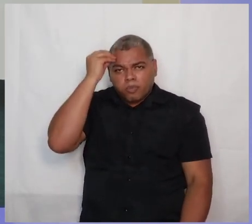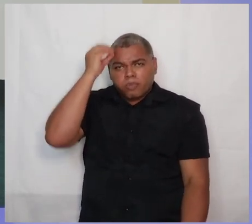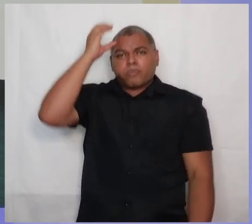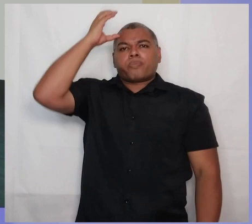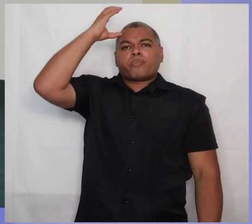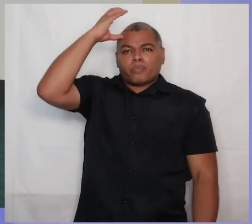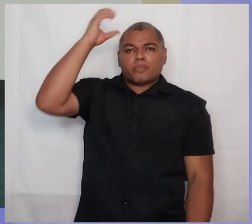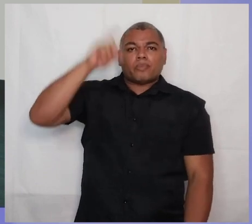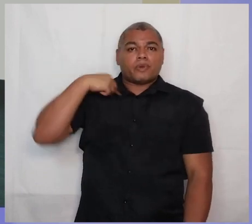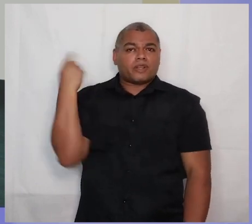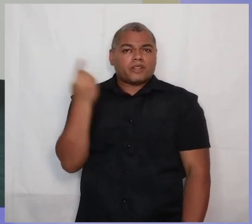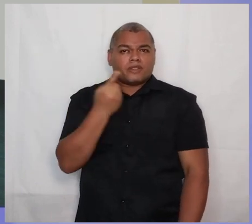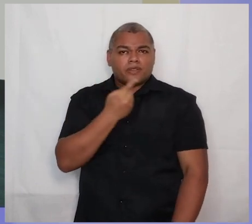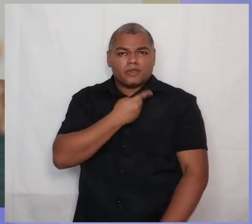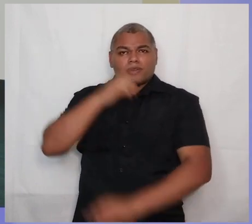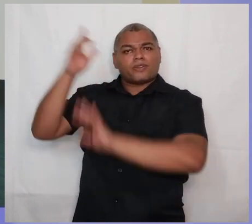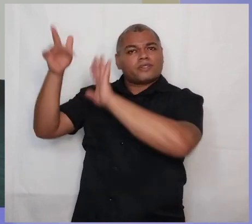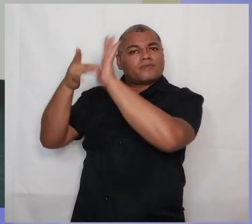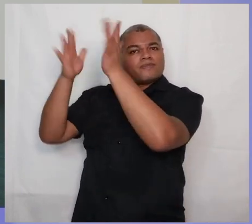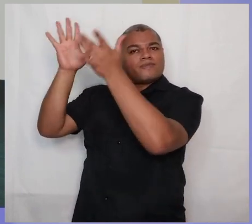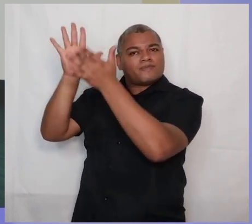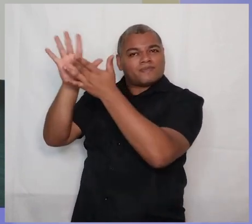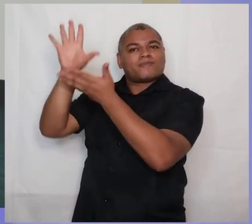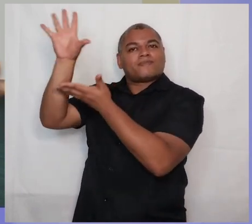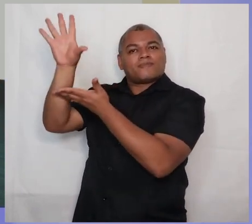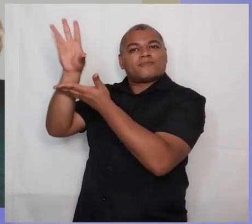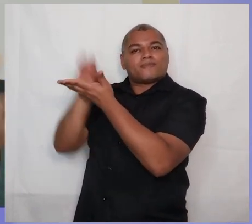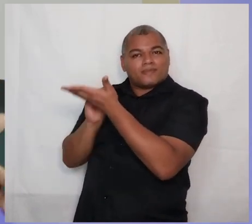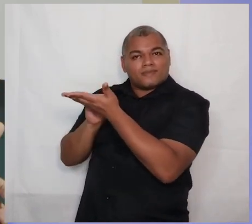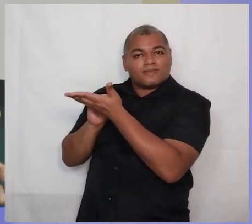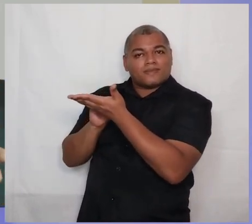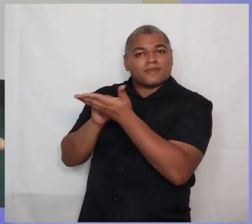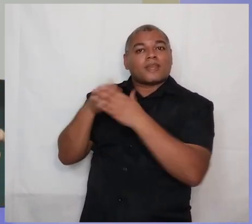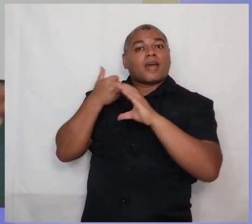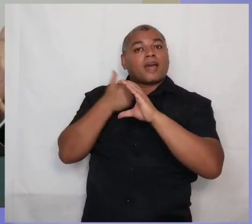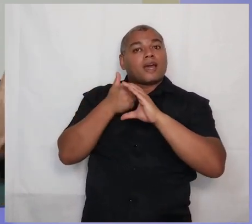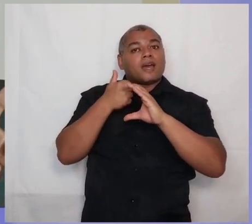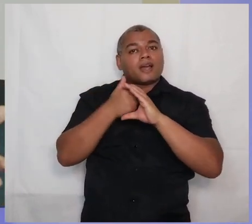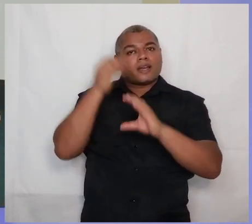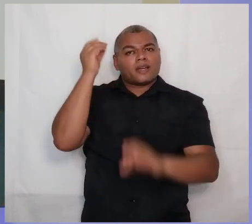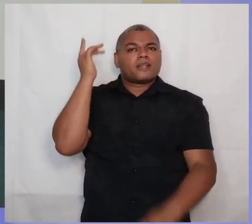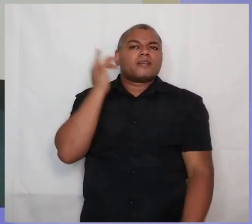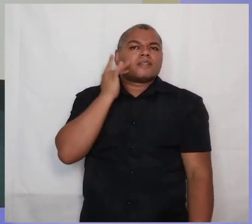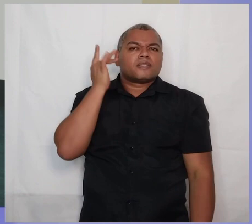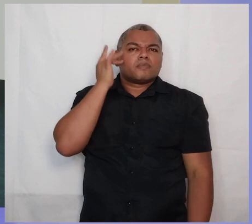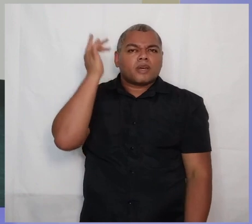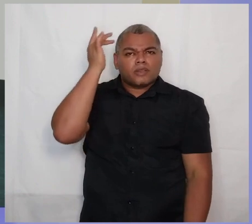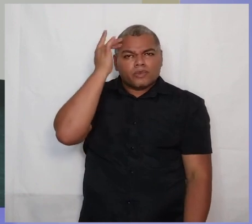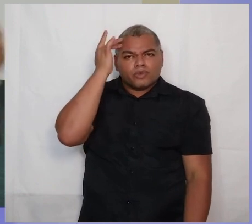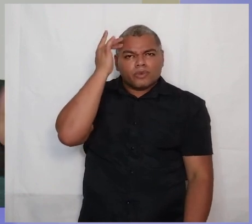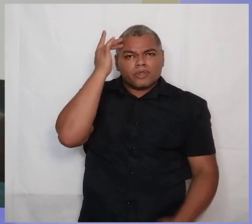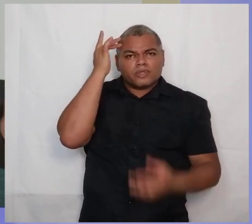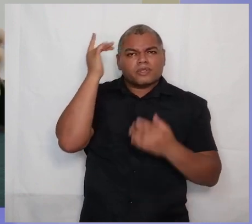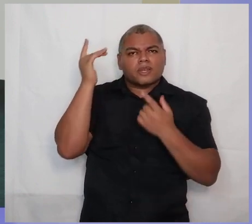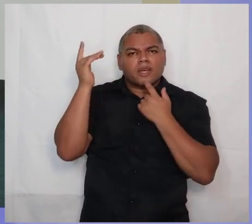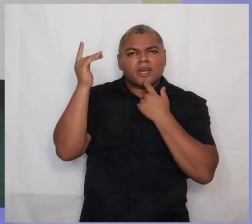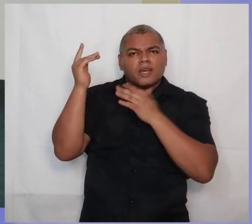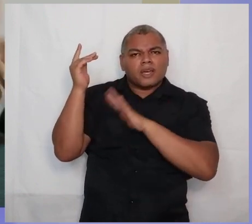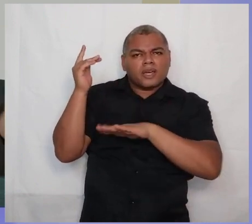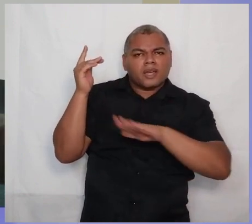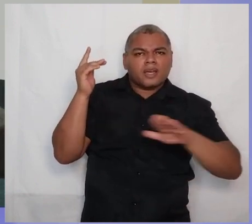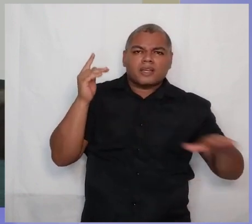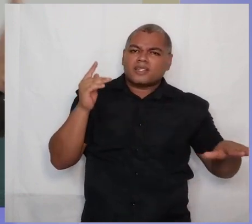todos sejamos mais parecidos com Jesus Cristo. Crentes maduros, não crentes infantis, não crentes